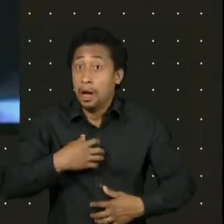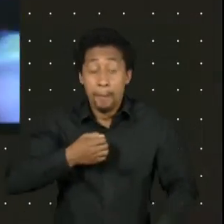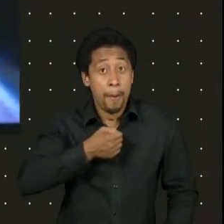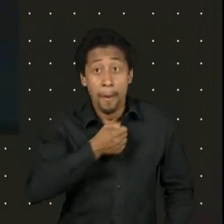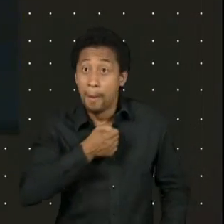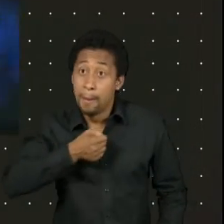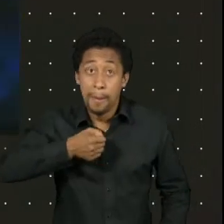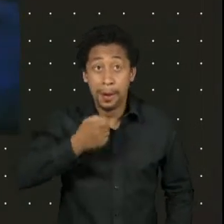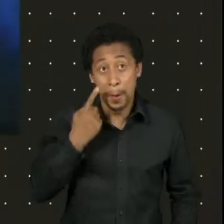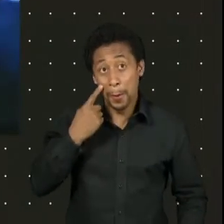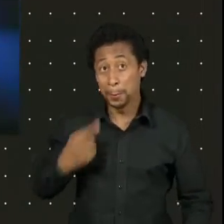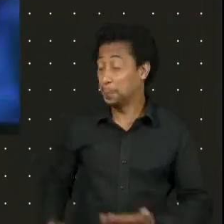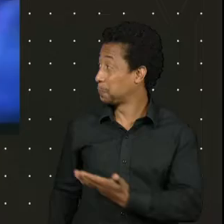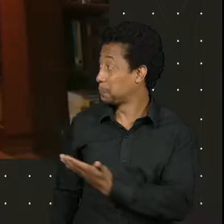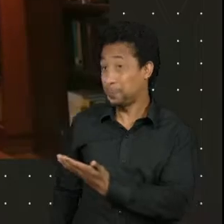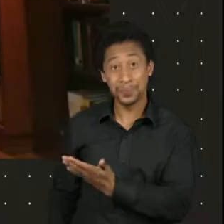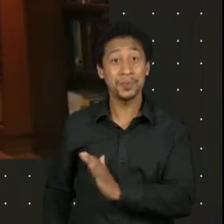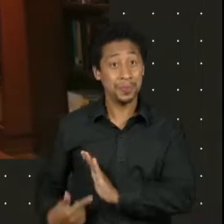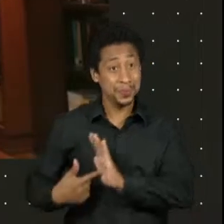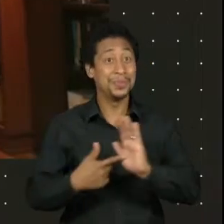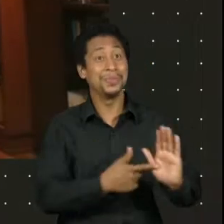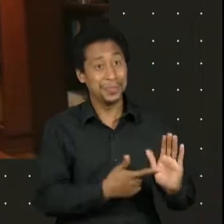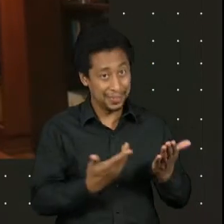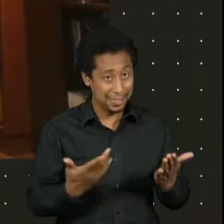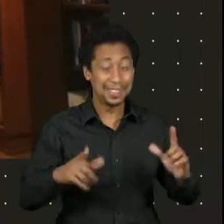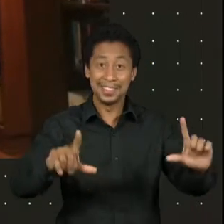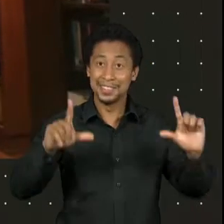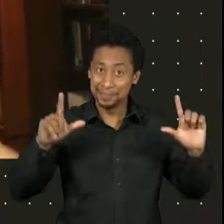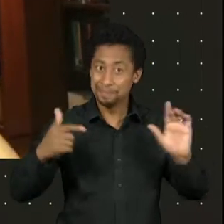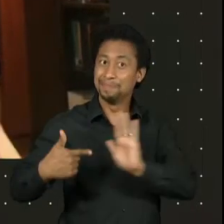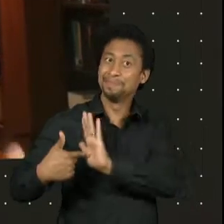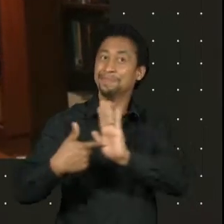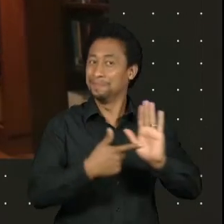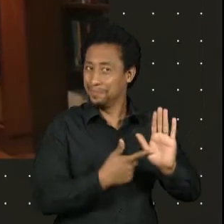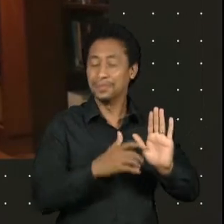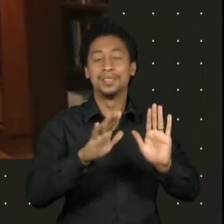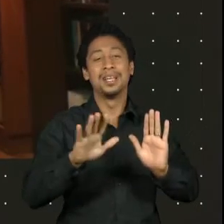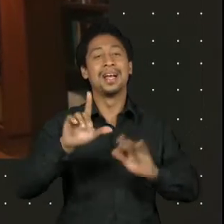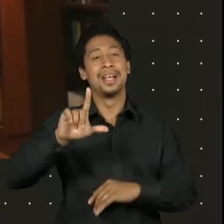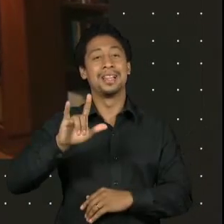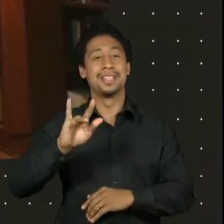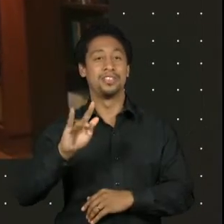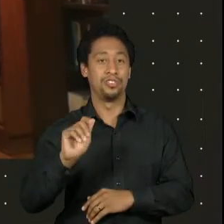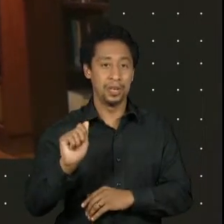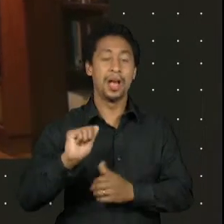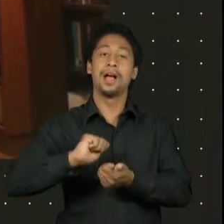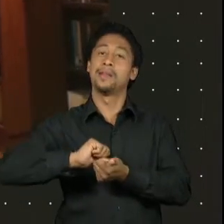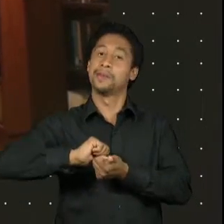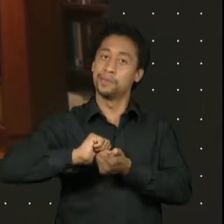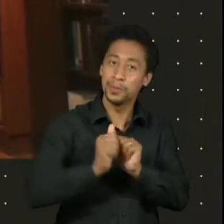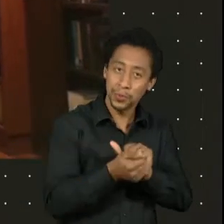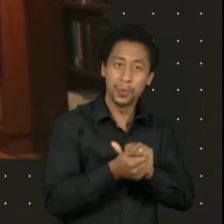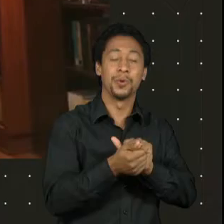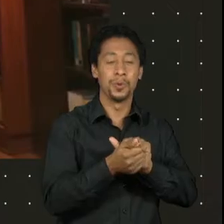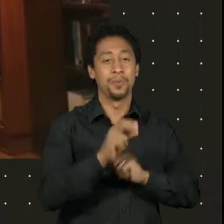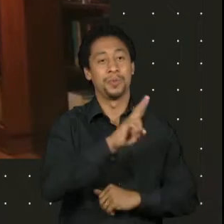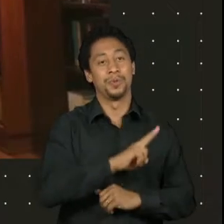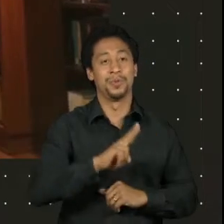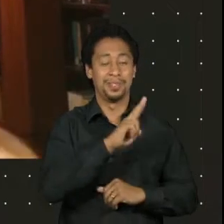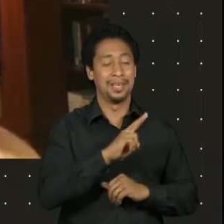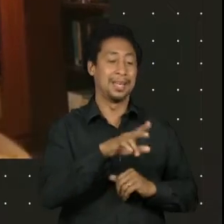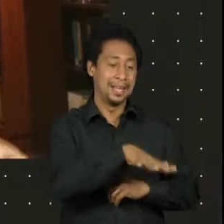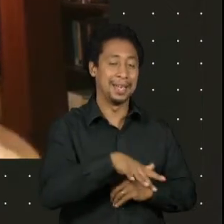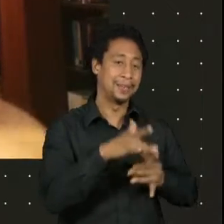programa Aqui e Agora. Depois a Lígia adaptou para o teatro a peça O Céu de Estrelas.